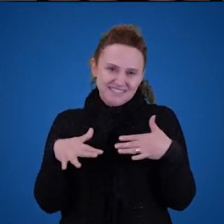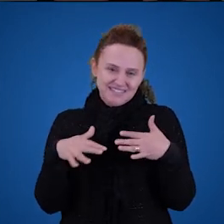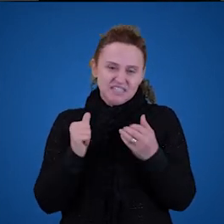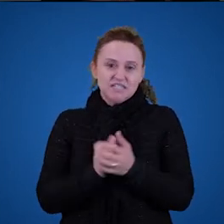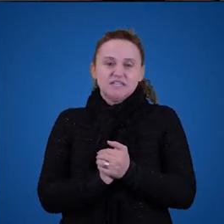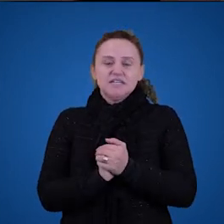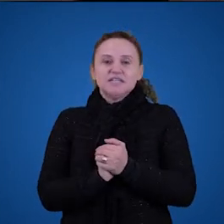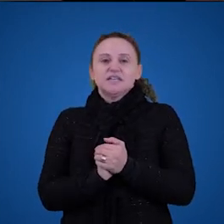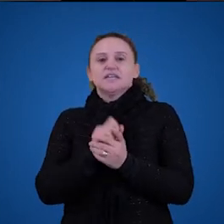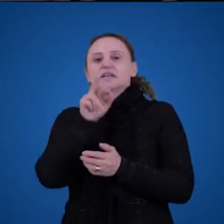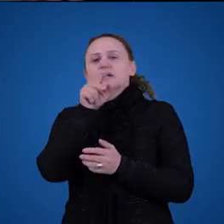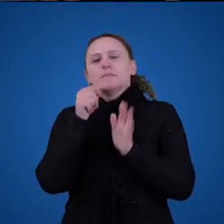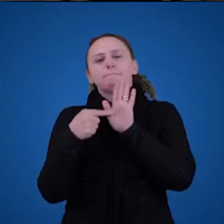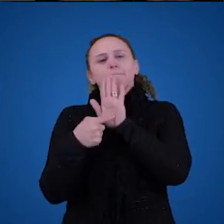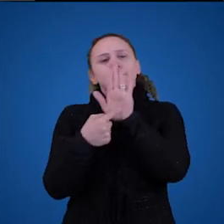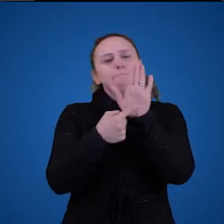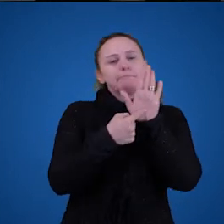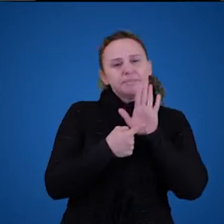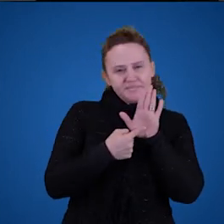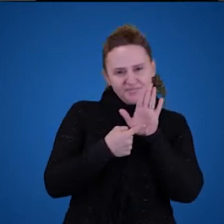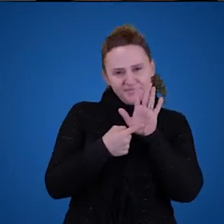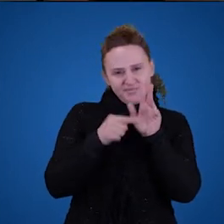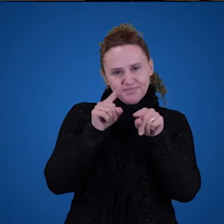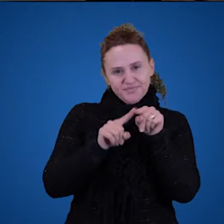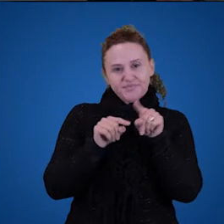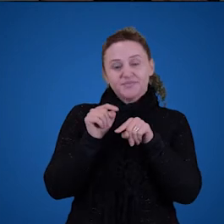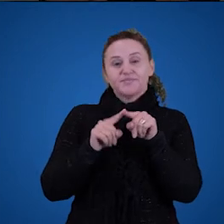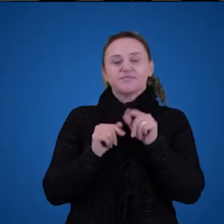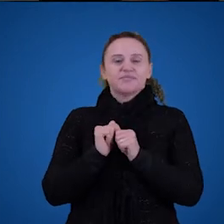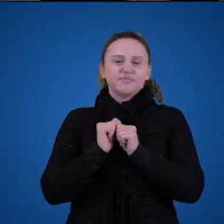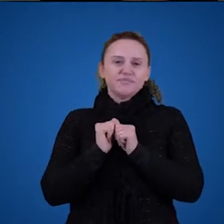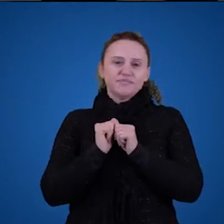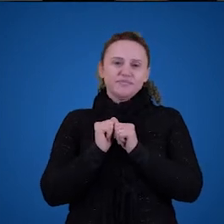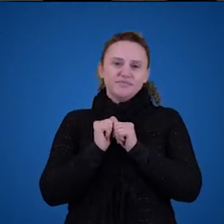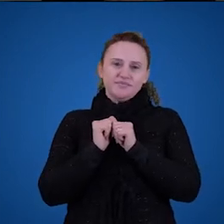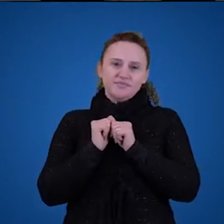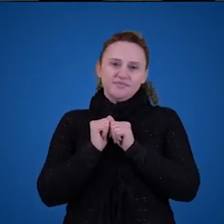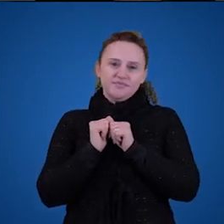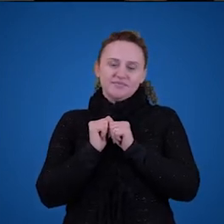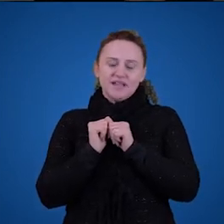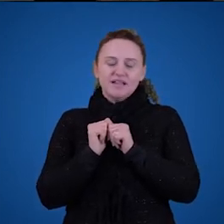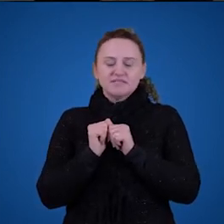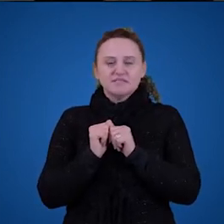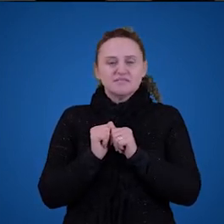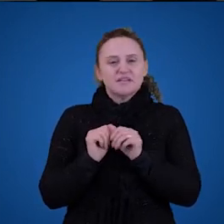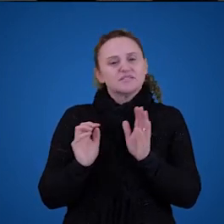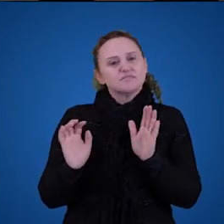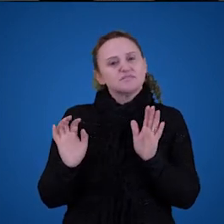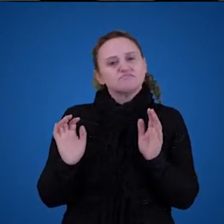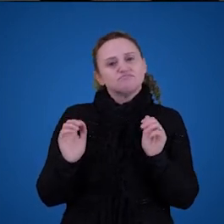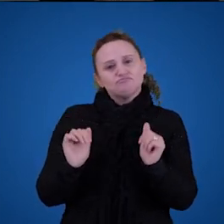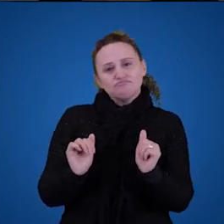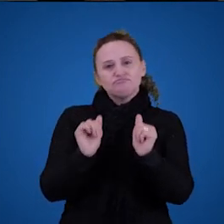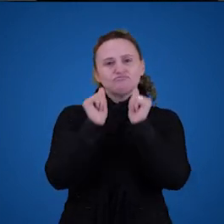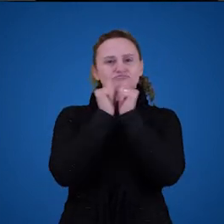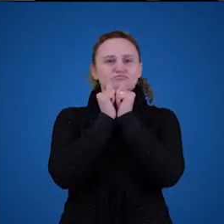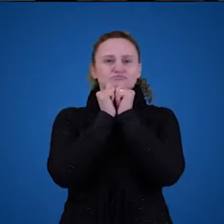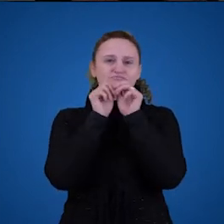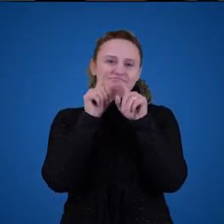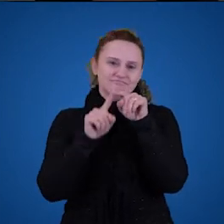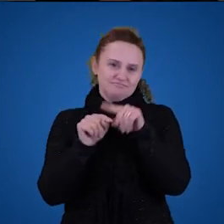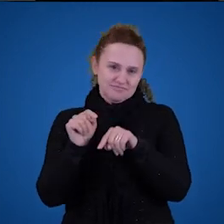a palavra apresentasse o objeto. Então, é como se a palavra tivesse colada no objeto como uma espécie de rótulo.